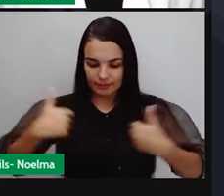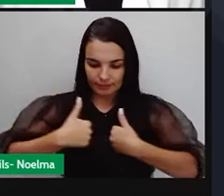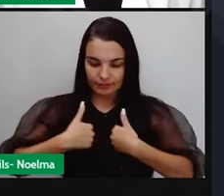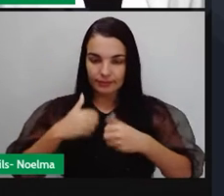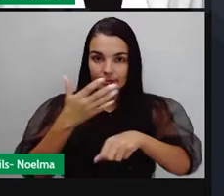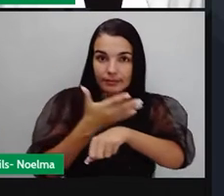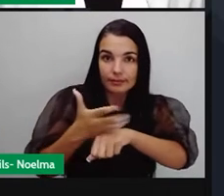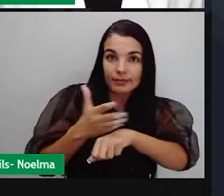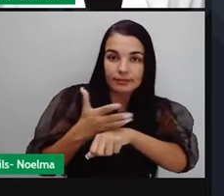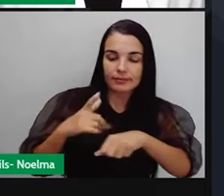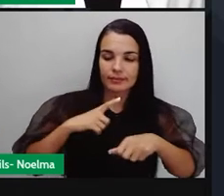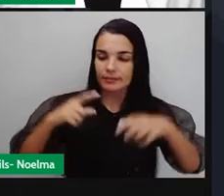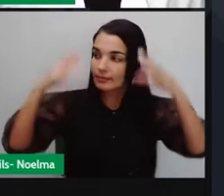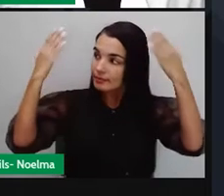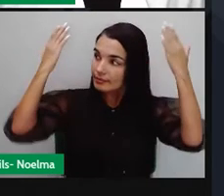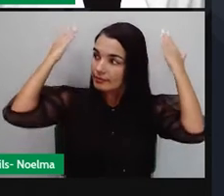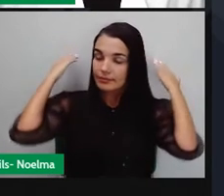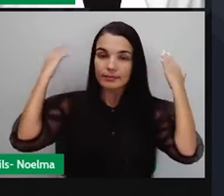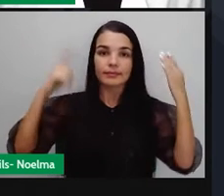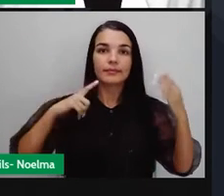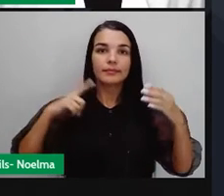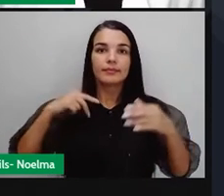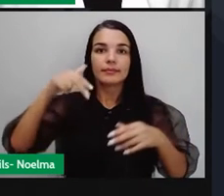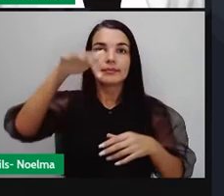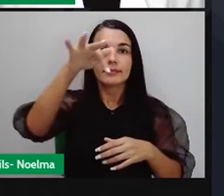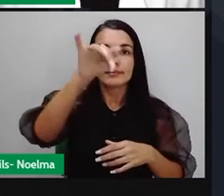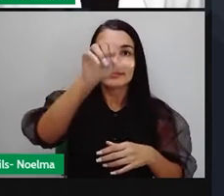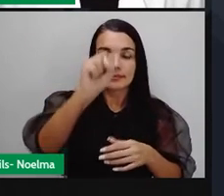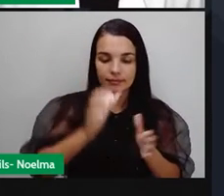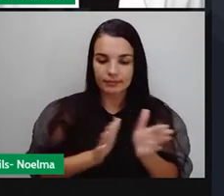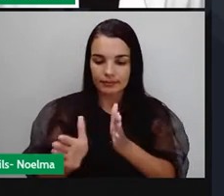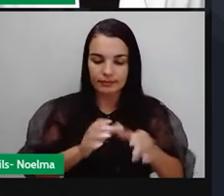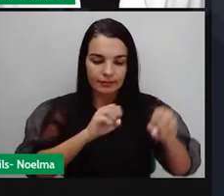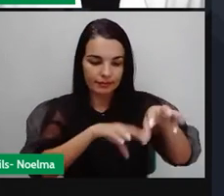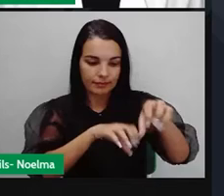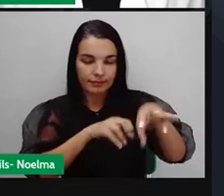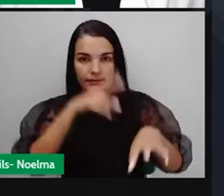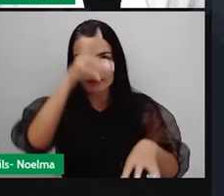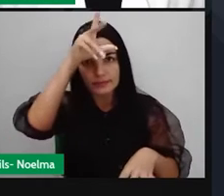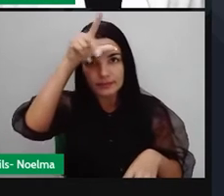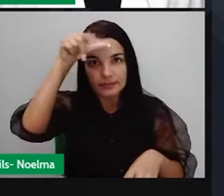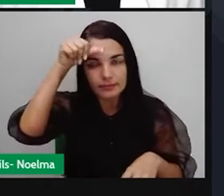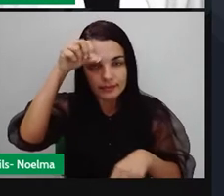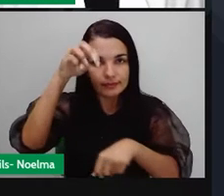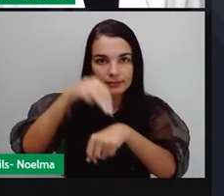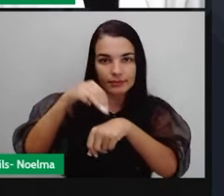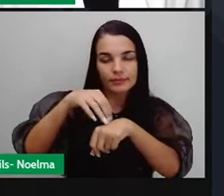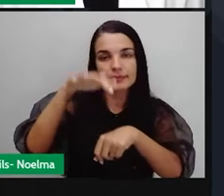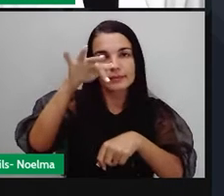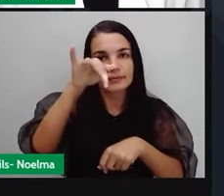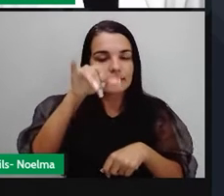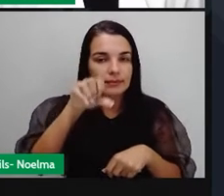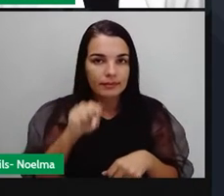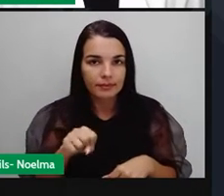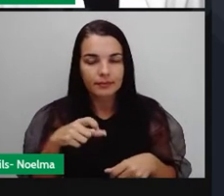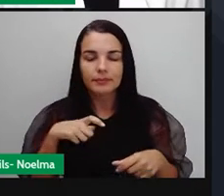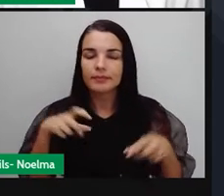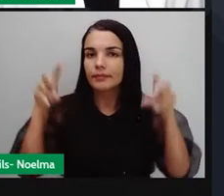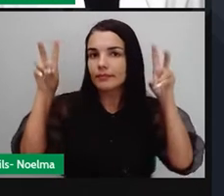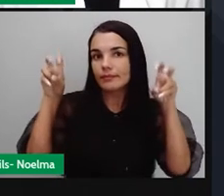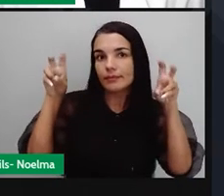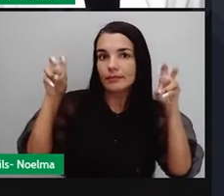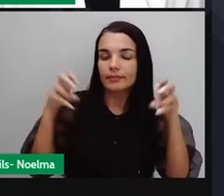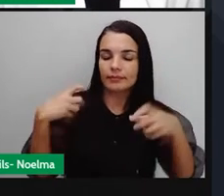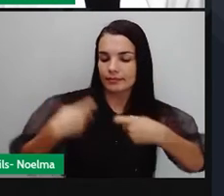atrás de mim tem algumas frases, câmbios de educação, prefeitura de Feira de Santana. Pessoal, o tema dessa aula